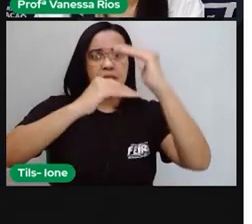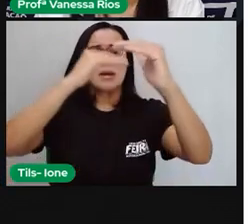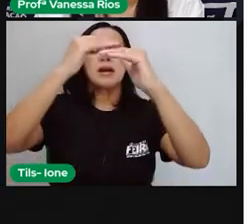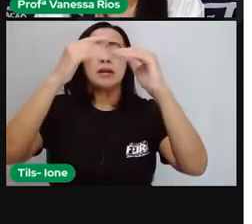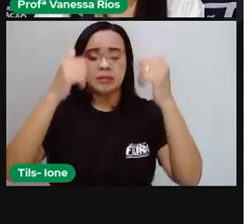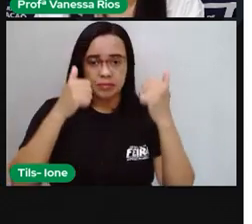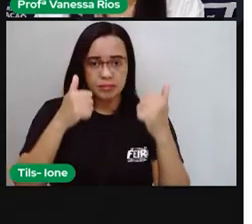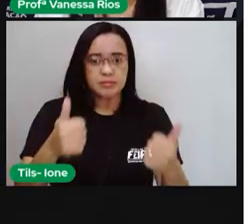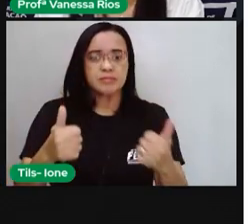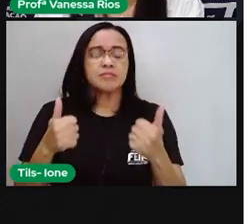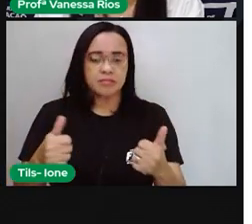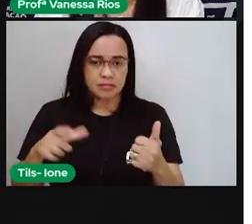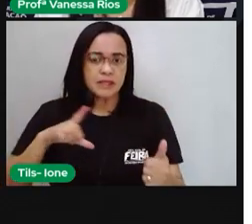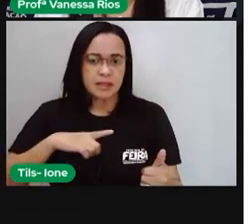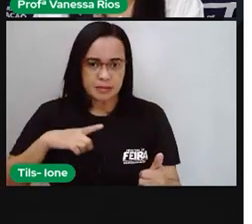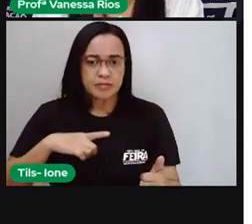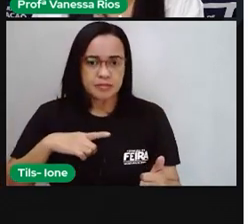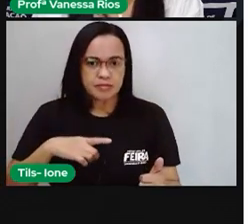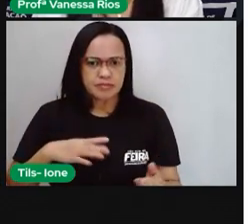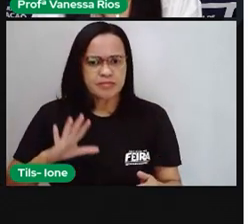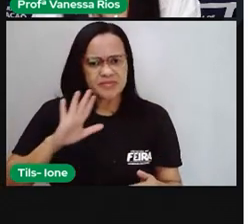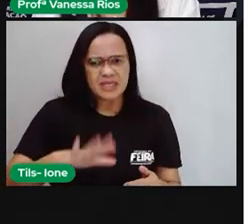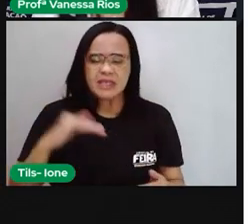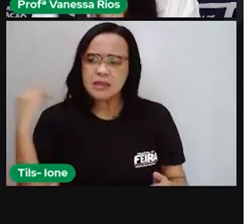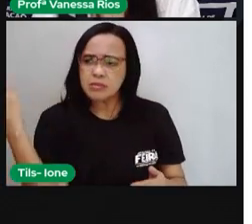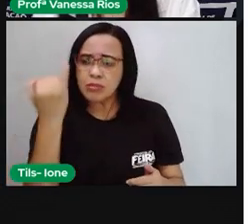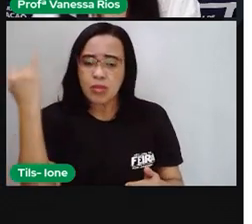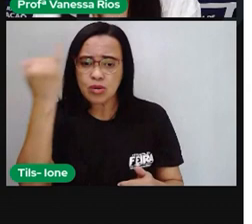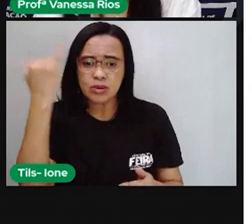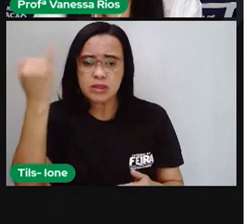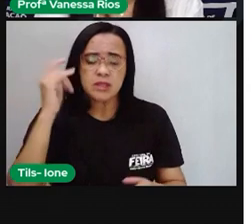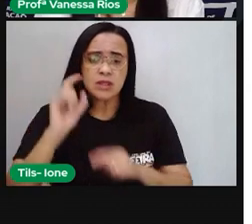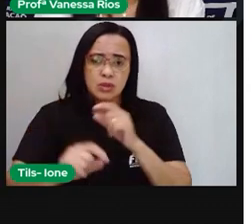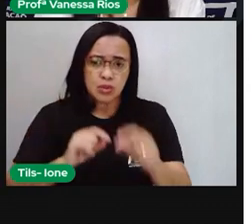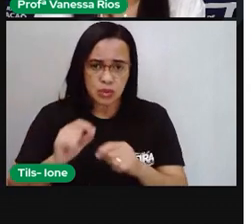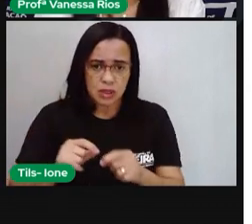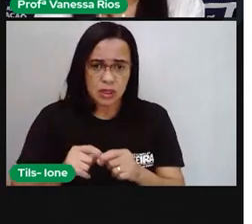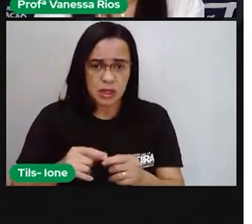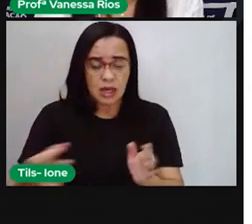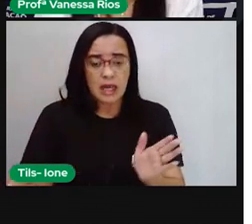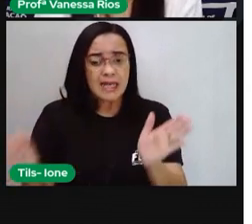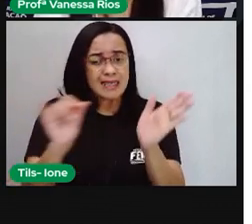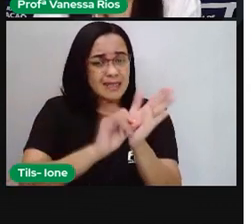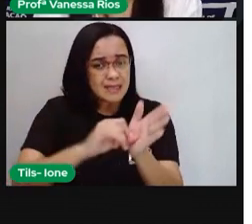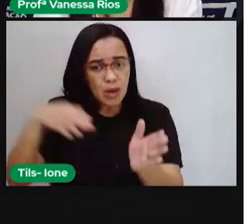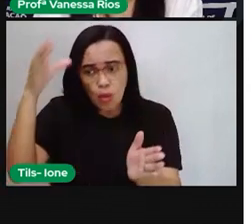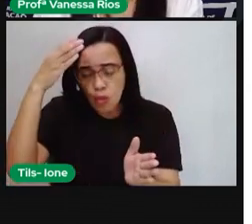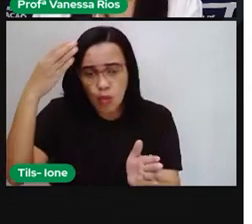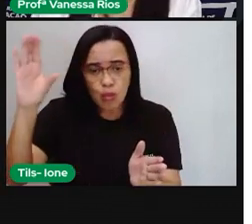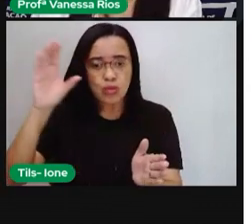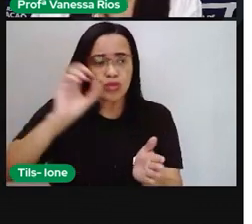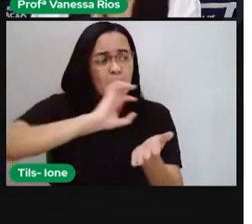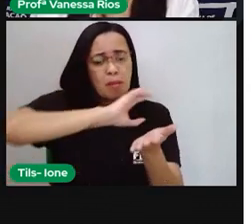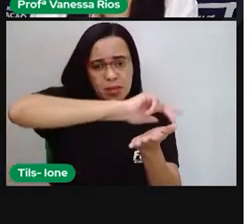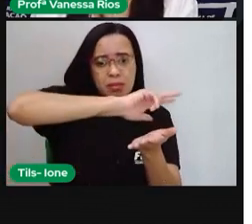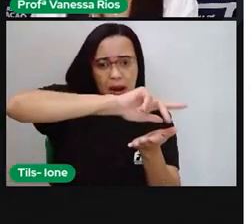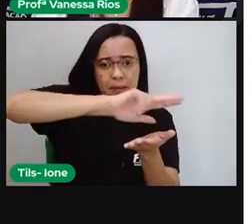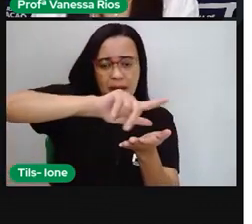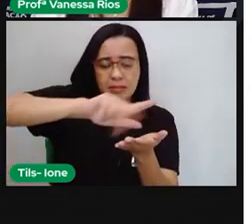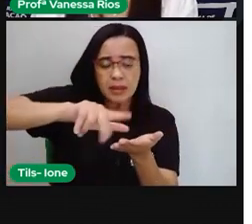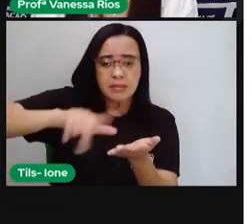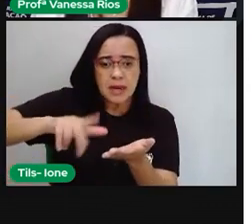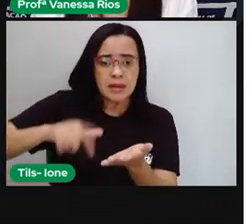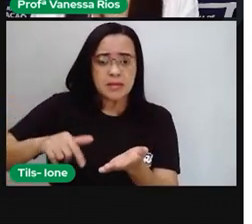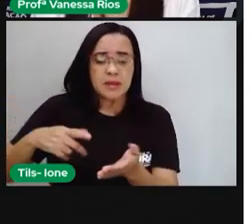observar que a gente possui identidades culturais múltiplas. Porque, como a Pró falou, a cultura, ela está relacionada ao nosso